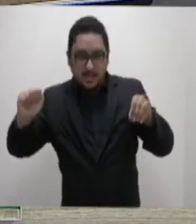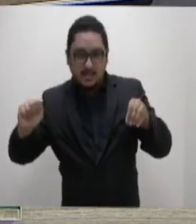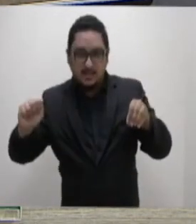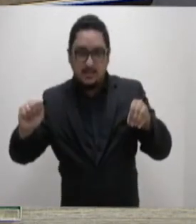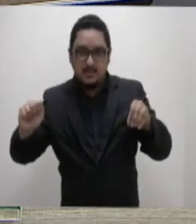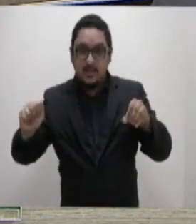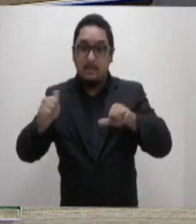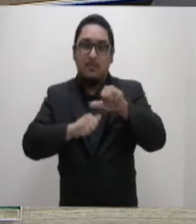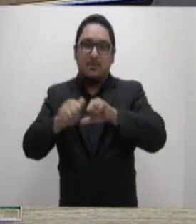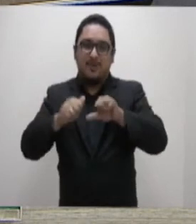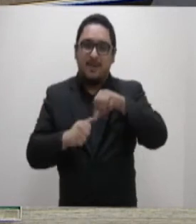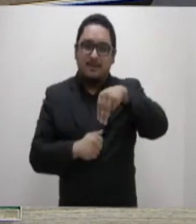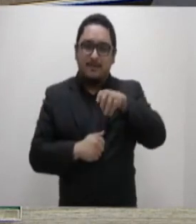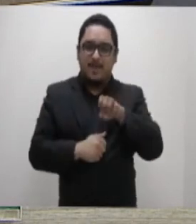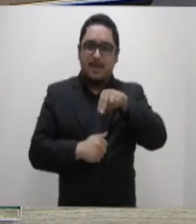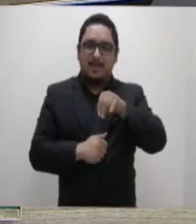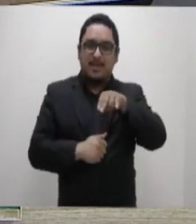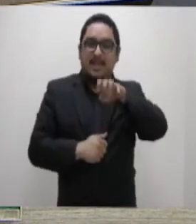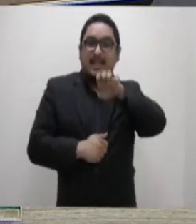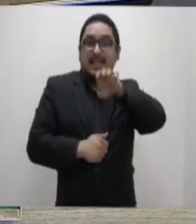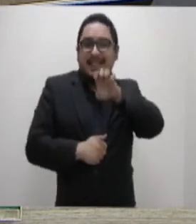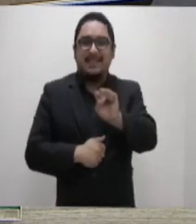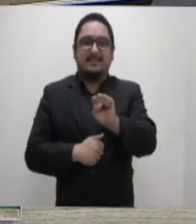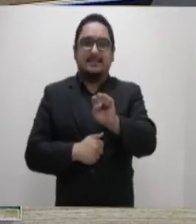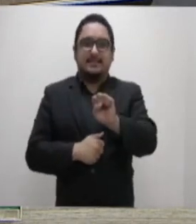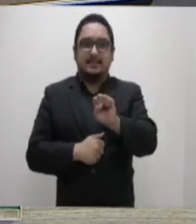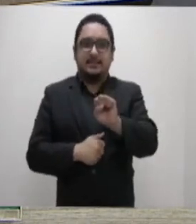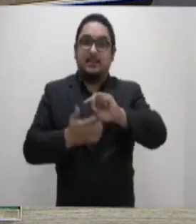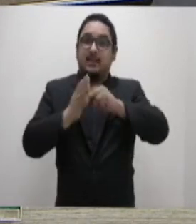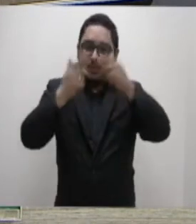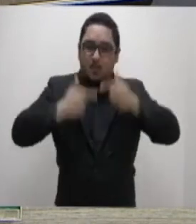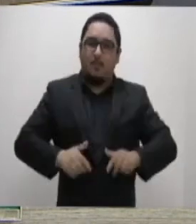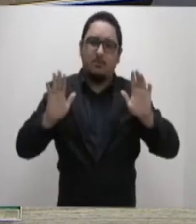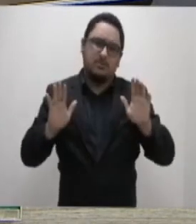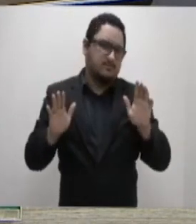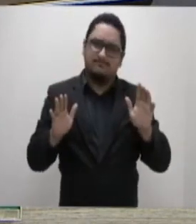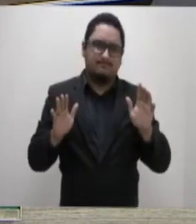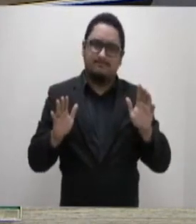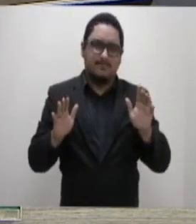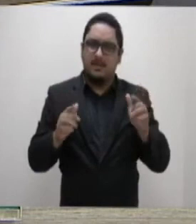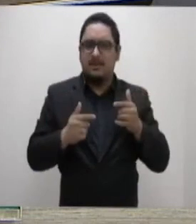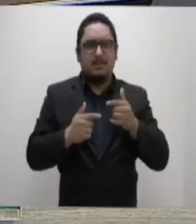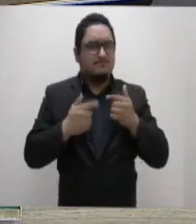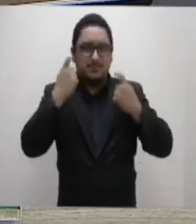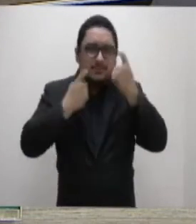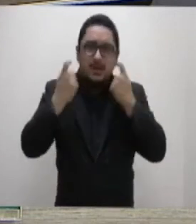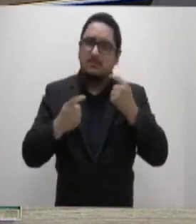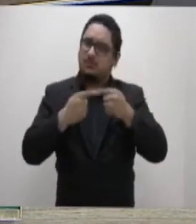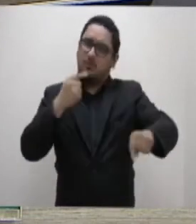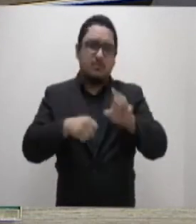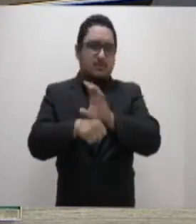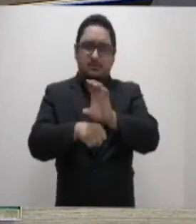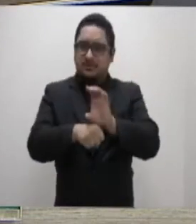para as nossas crianças. Eu vejo crianças chegando comigo falando com essa linguagem e me preocupa, porque isso é inconstitucional e